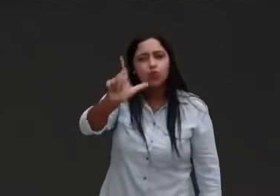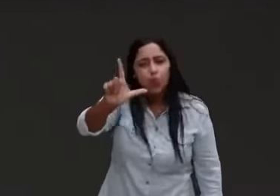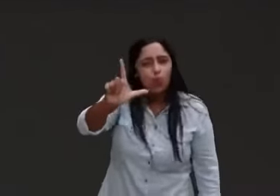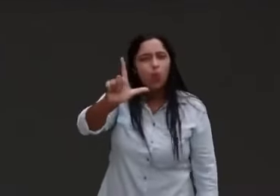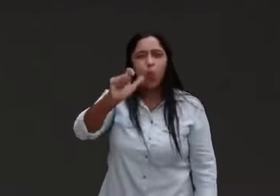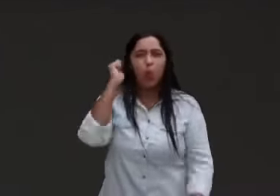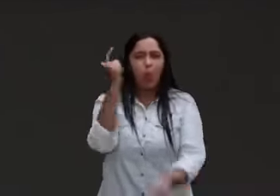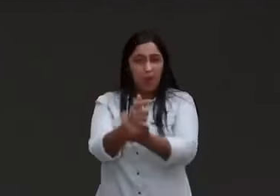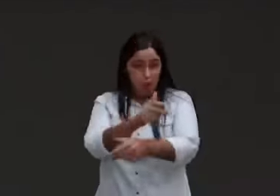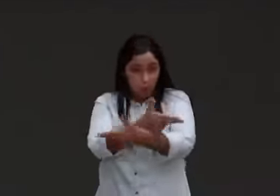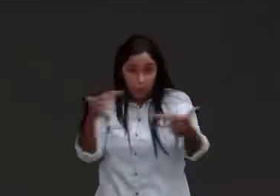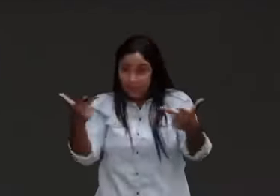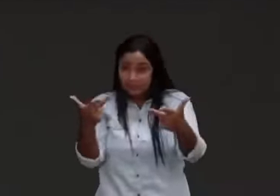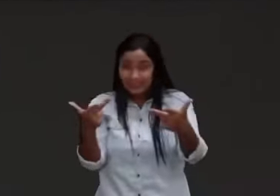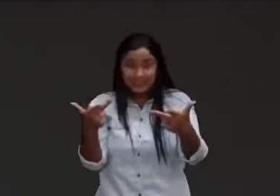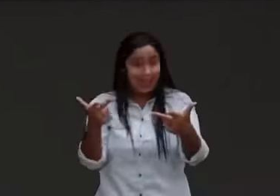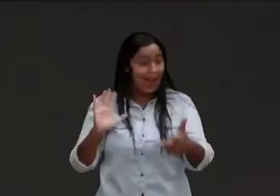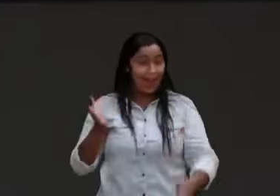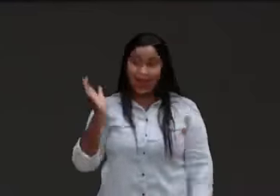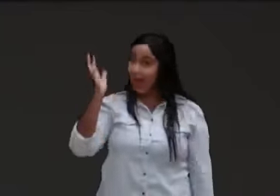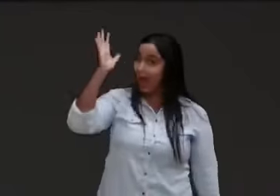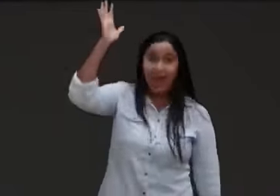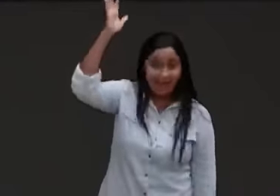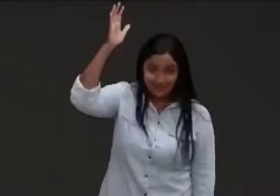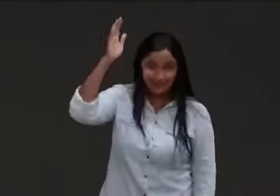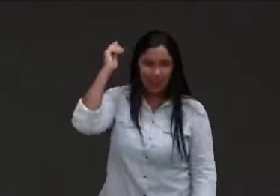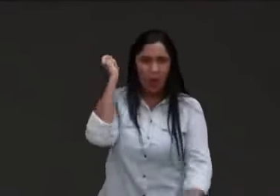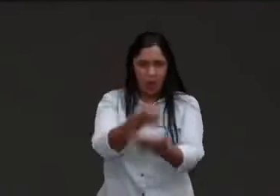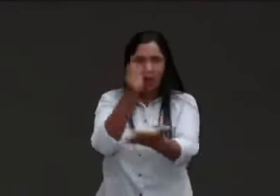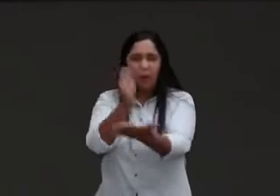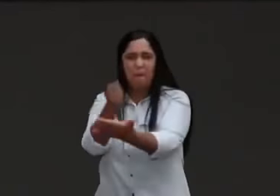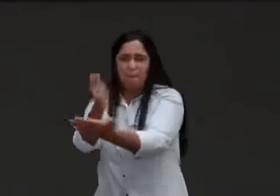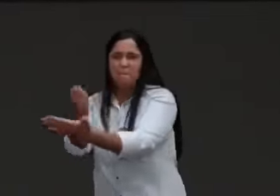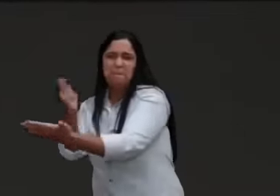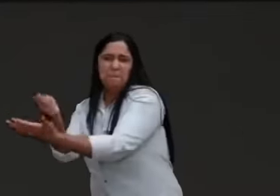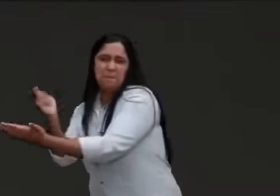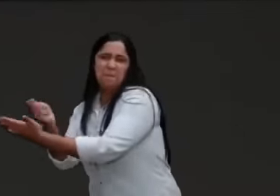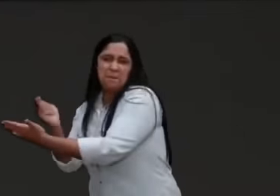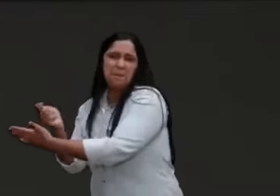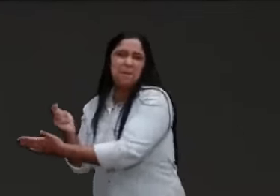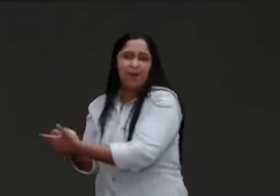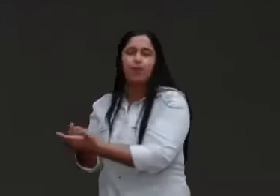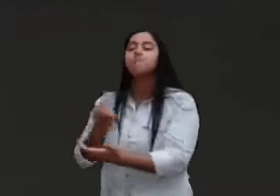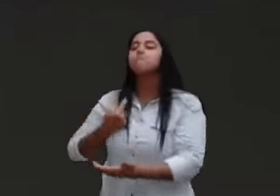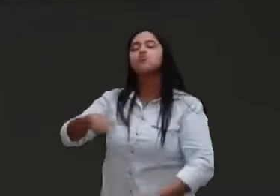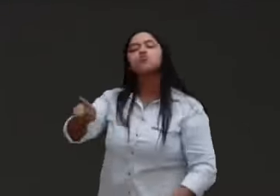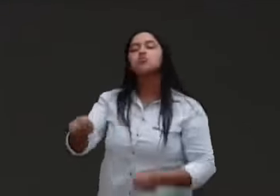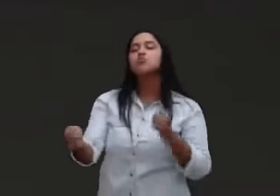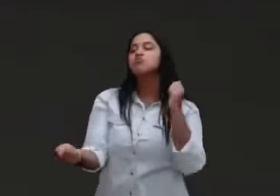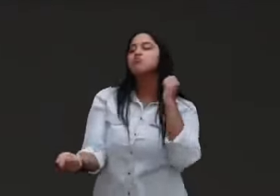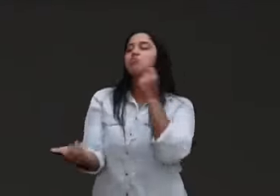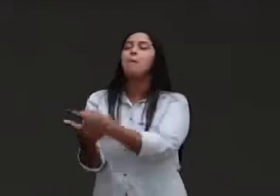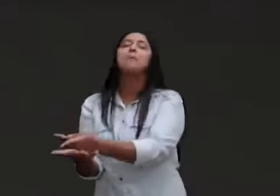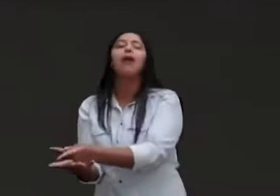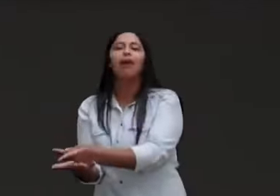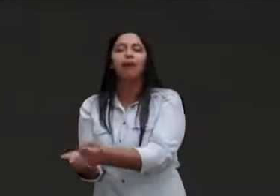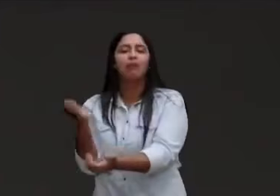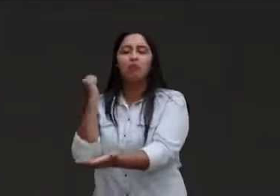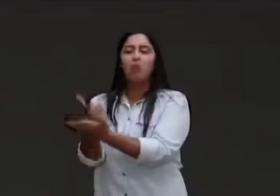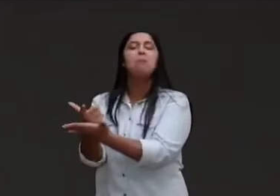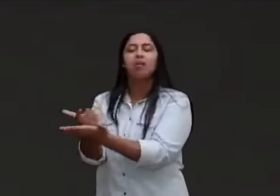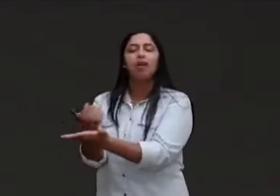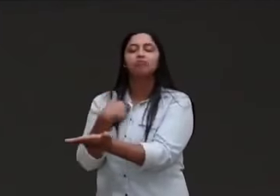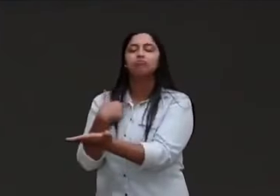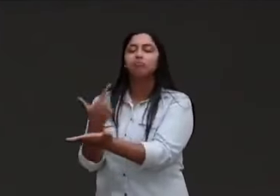caro, não ia comprar, porque não tem condição financeira, e nem se acostumou, fui lá, comprei uma cesta, eu montei a